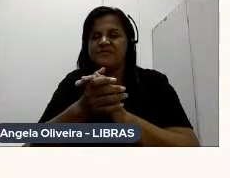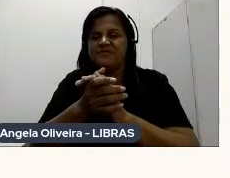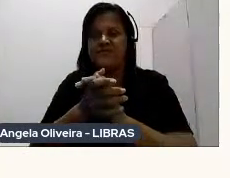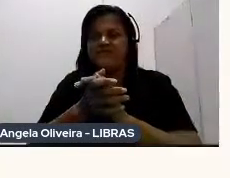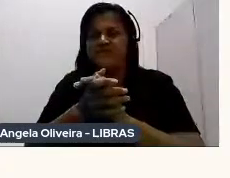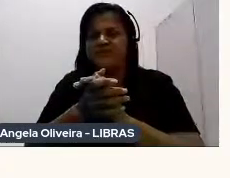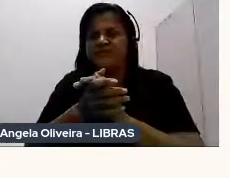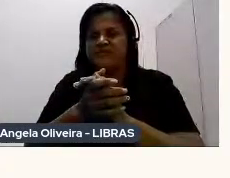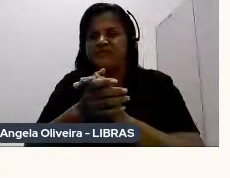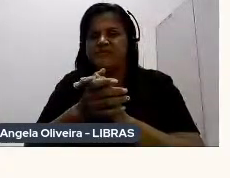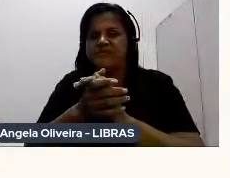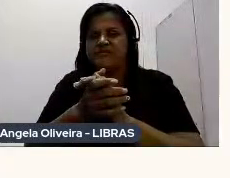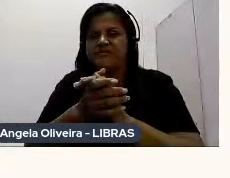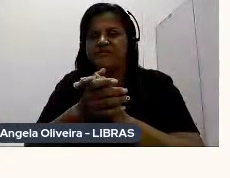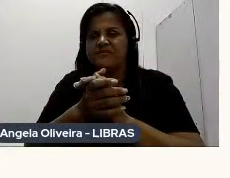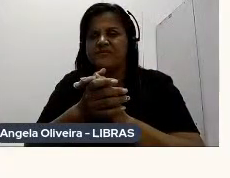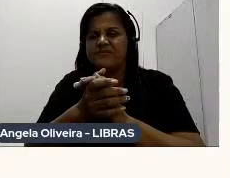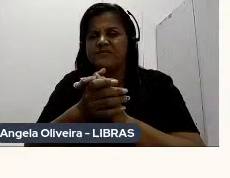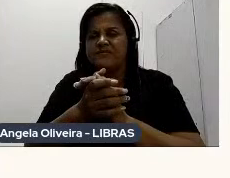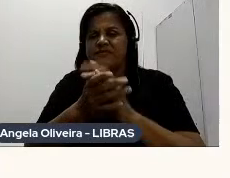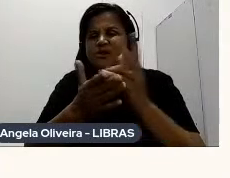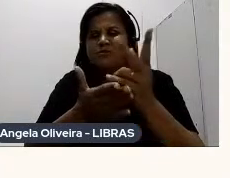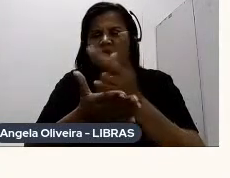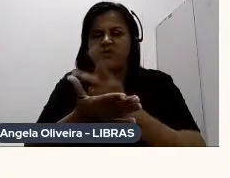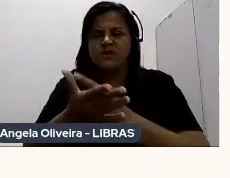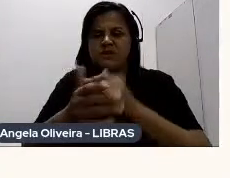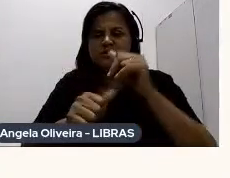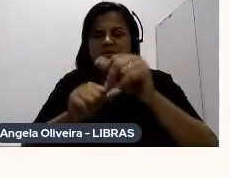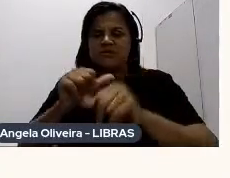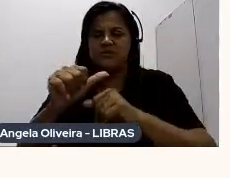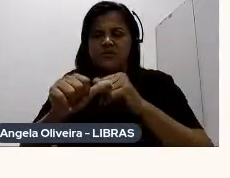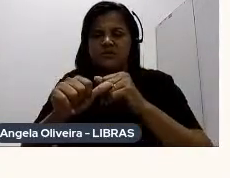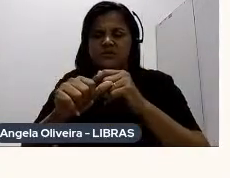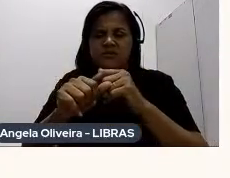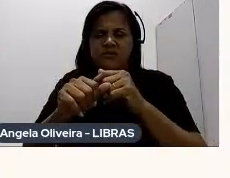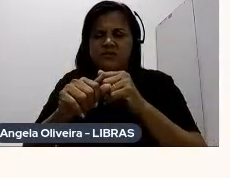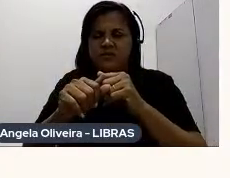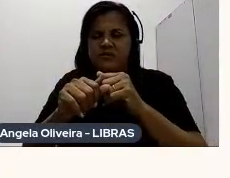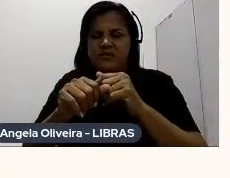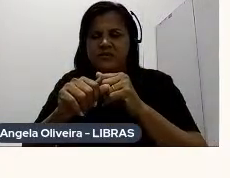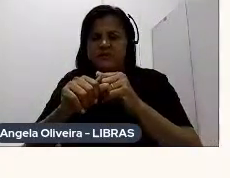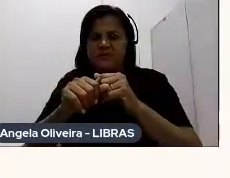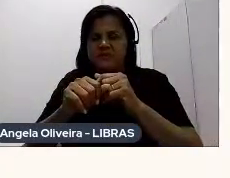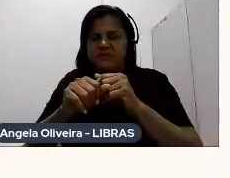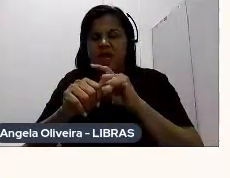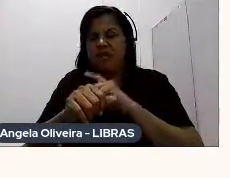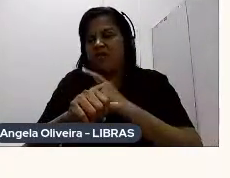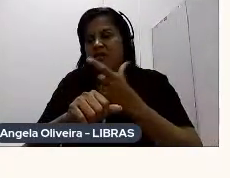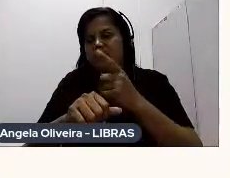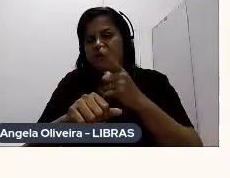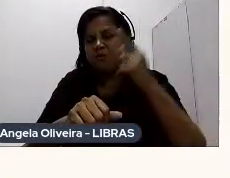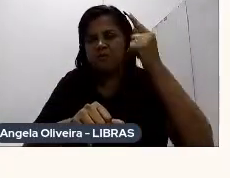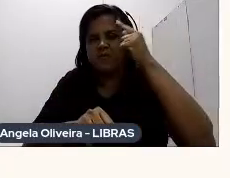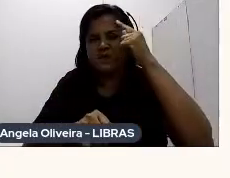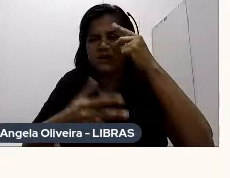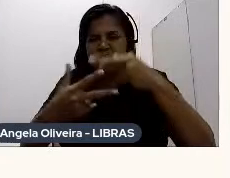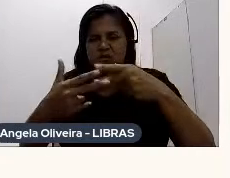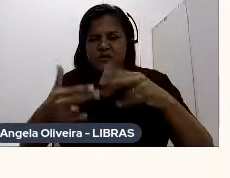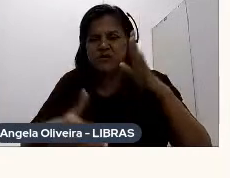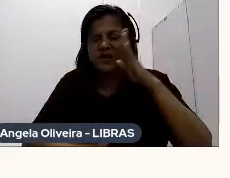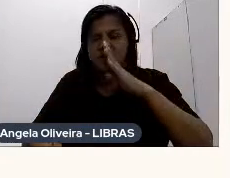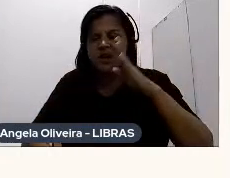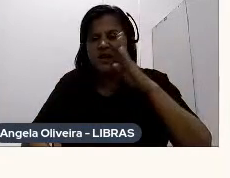O meu desenho mudou Você acorda um dia Que você não está bom Não tem como Pensar uma coisa legal E tal